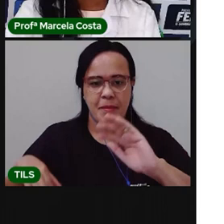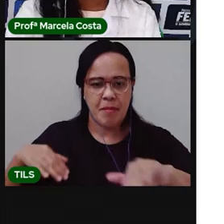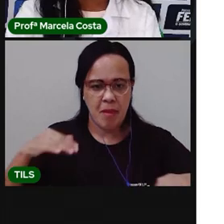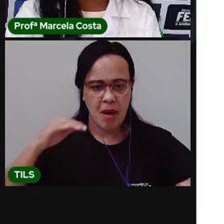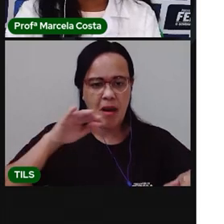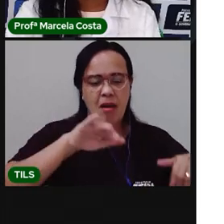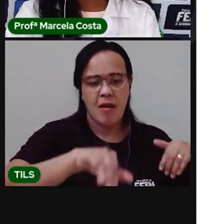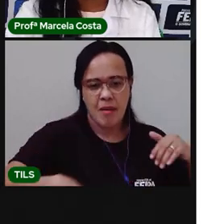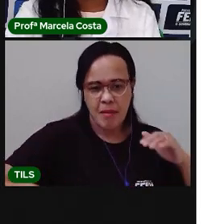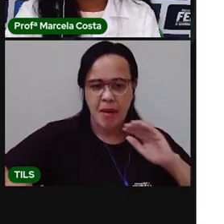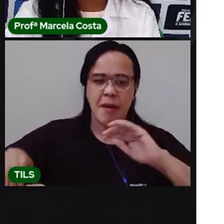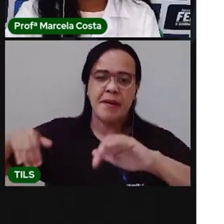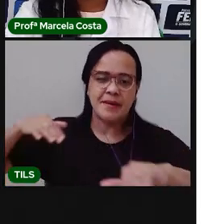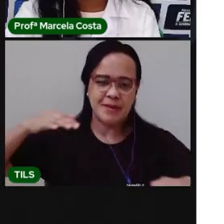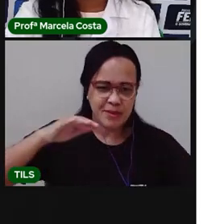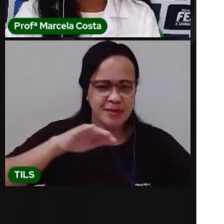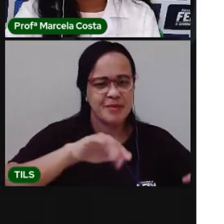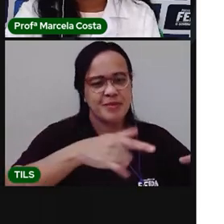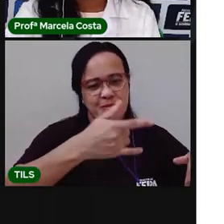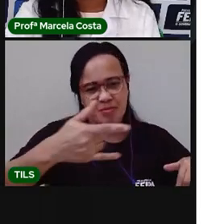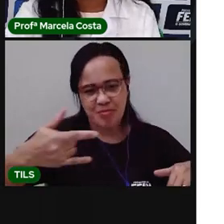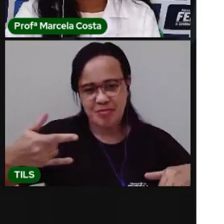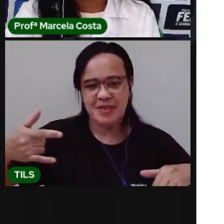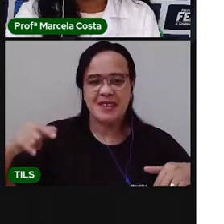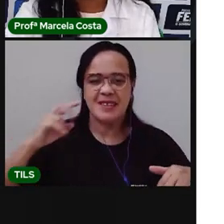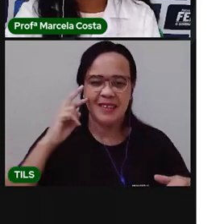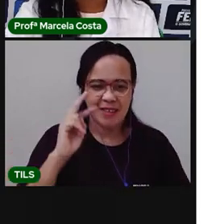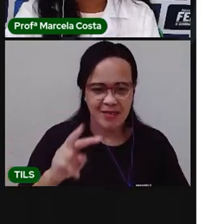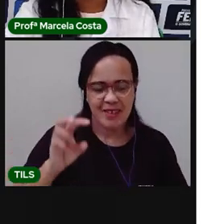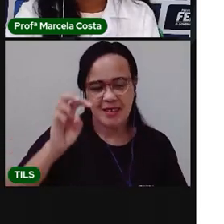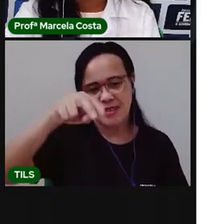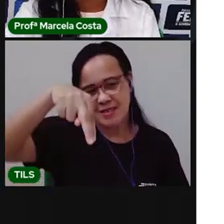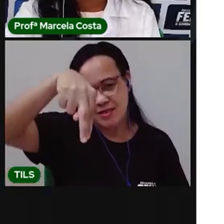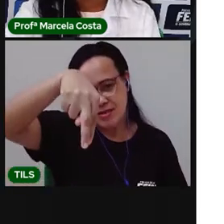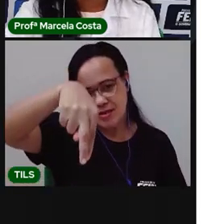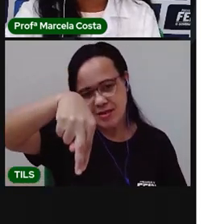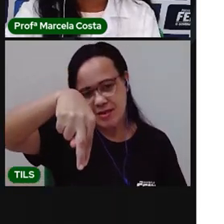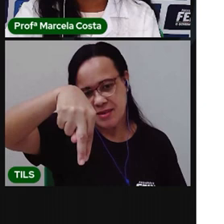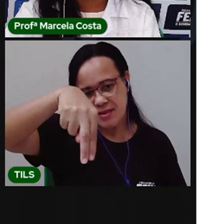Eles estão nadando, né? Estão vindo o verbo nadar. Ó.